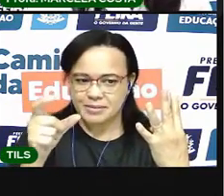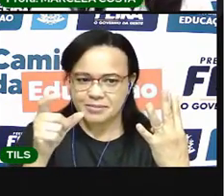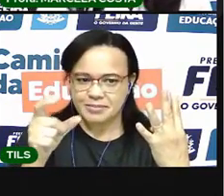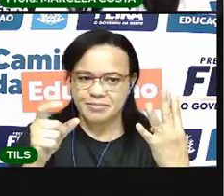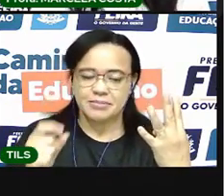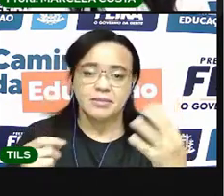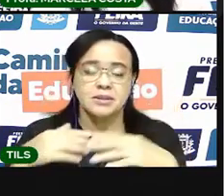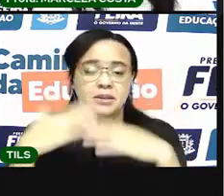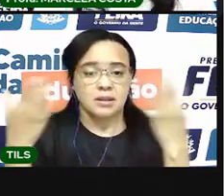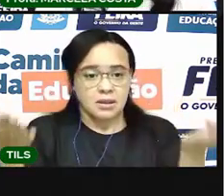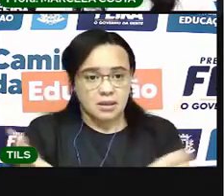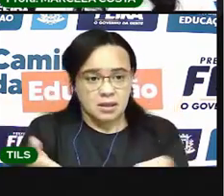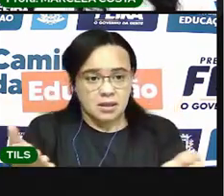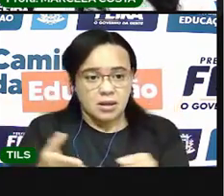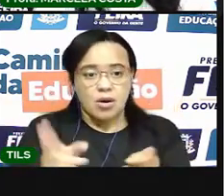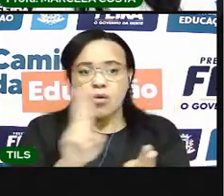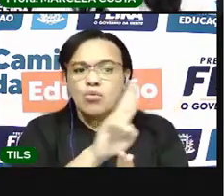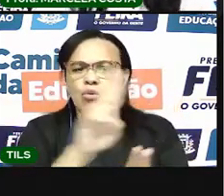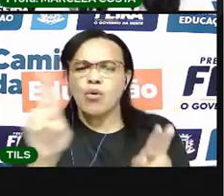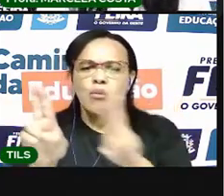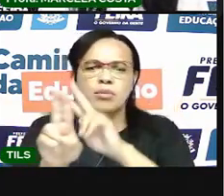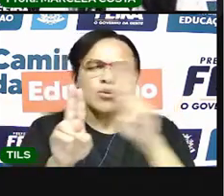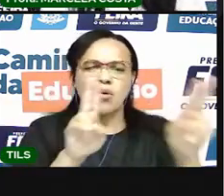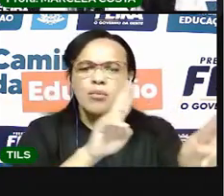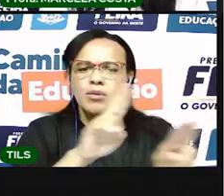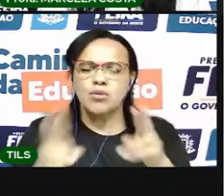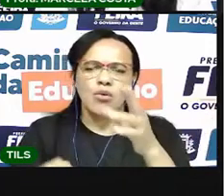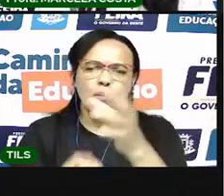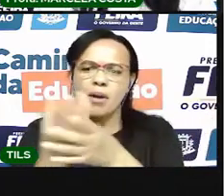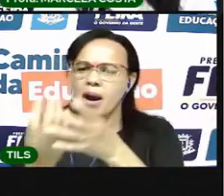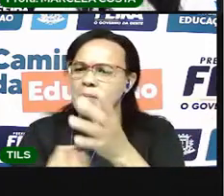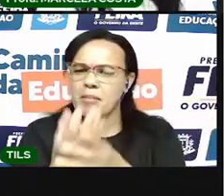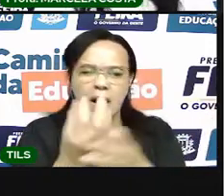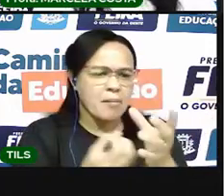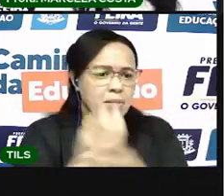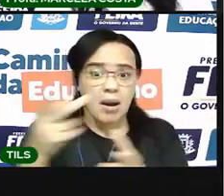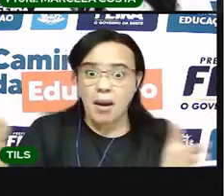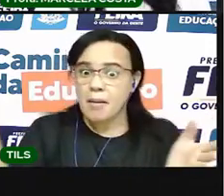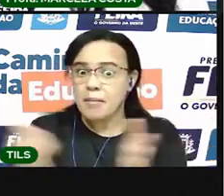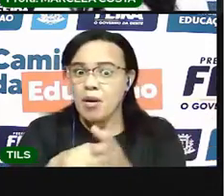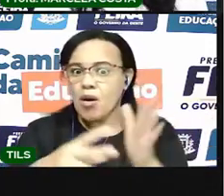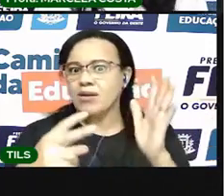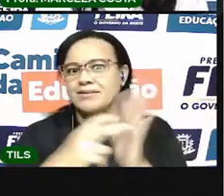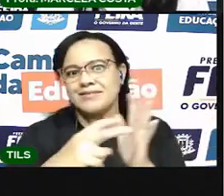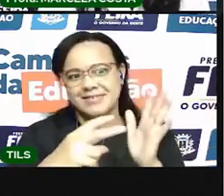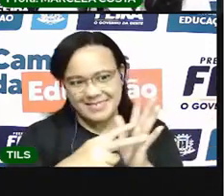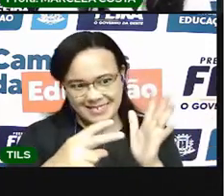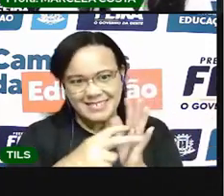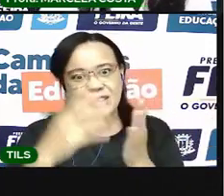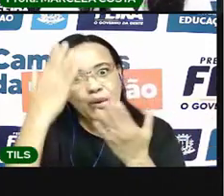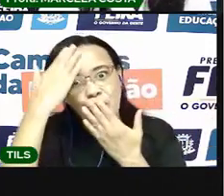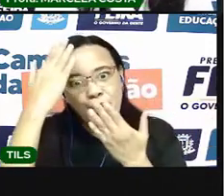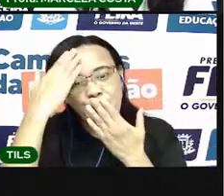Agora a gente vai ver nomes de animais de origem indígena.